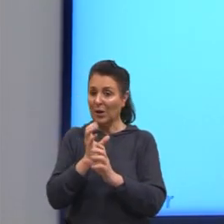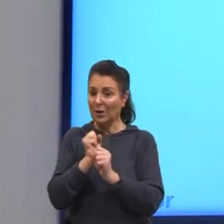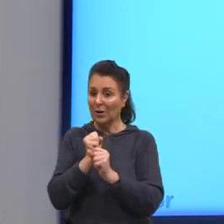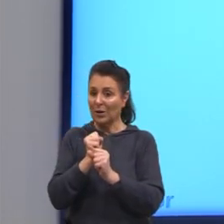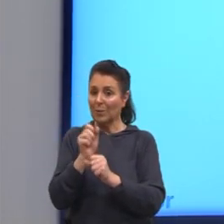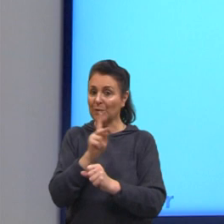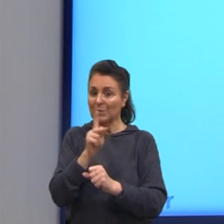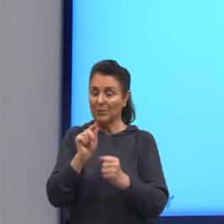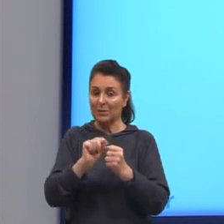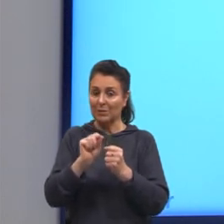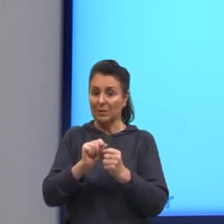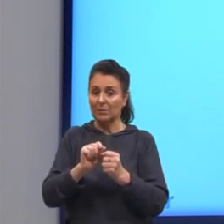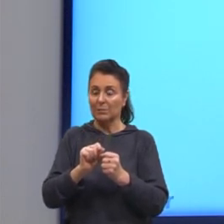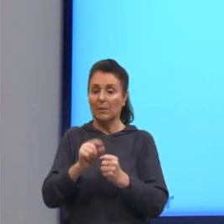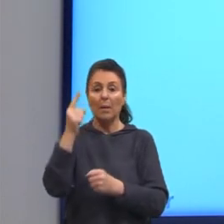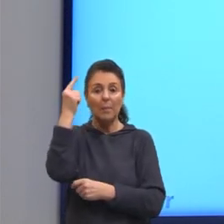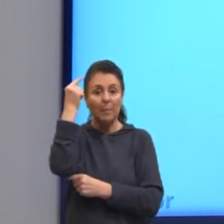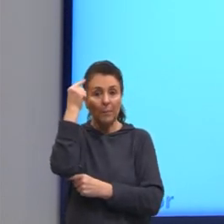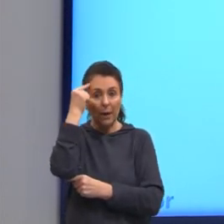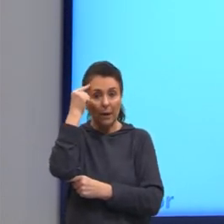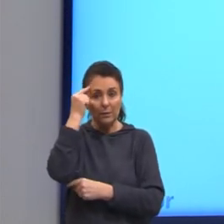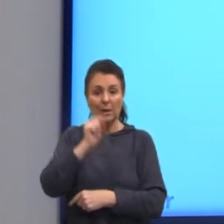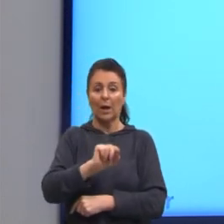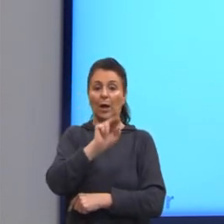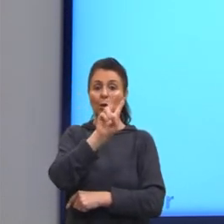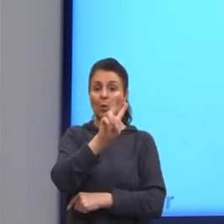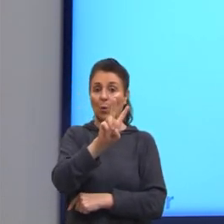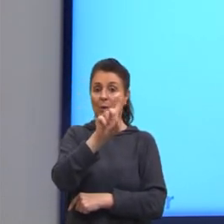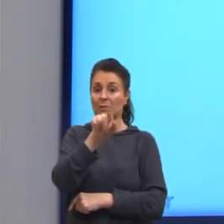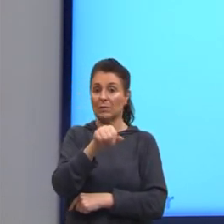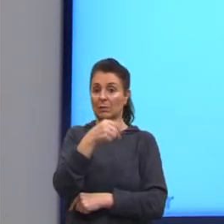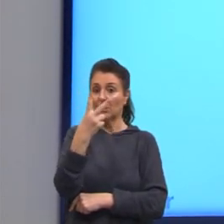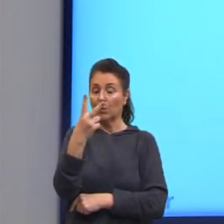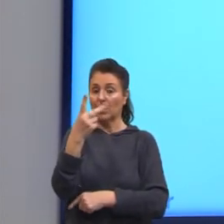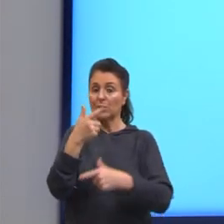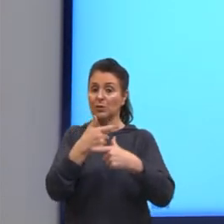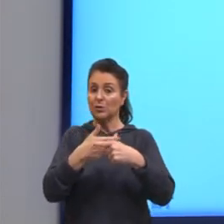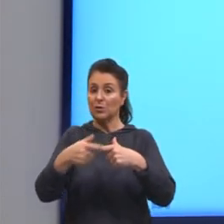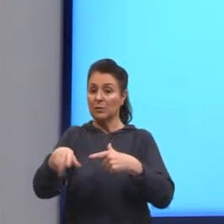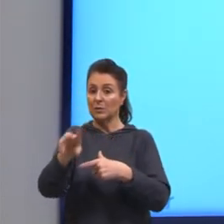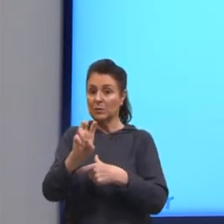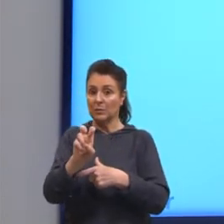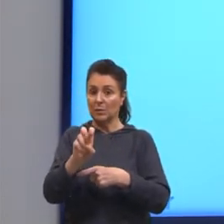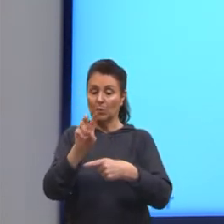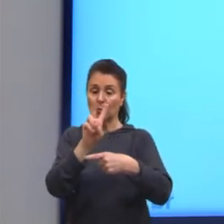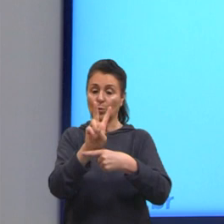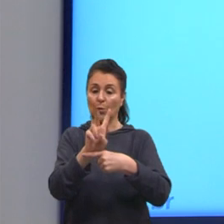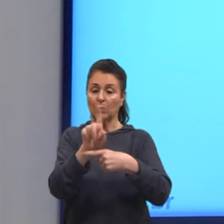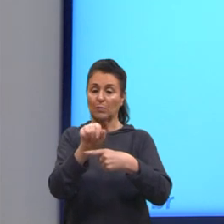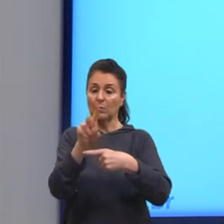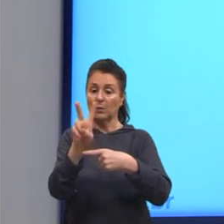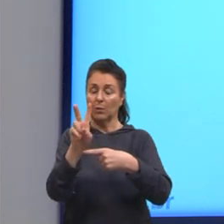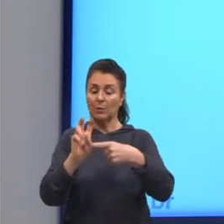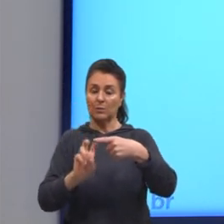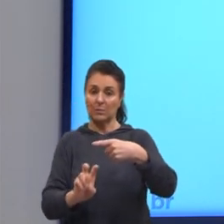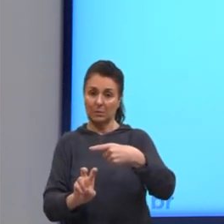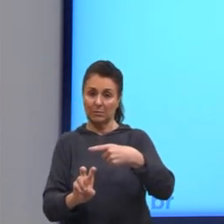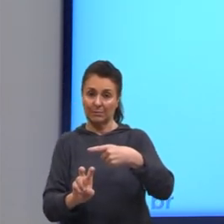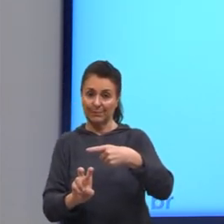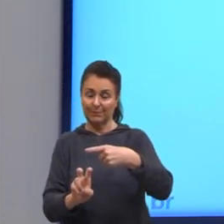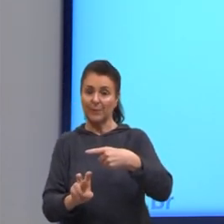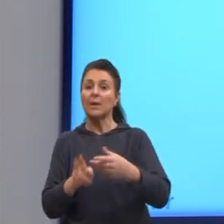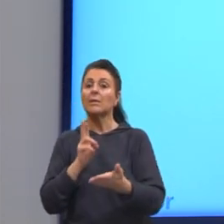pensar um pouco, né? Nós tínhamos 2,2 dividido por 5. Sempre que nós temos divisão,